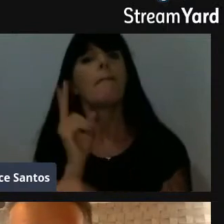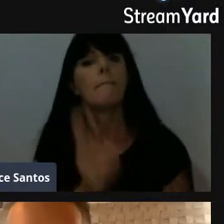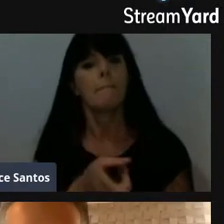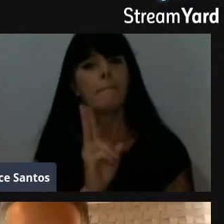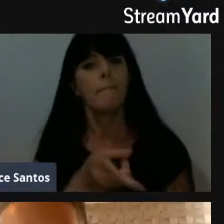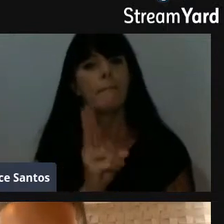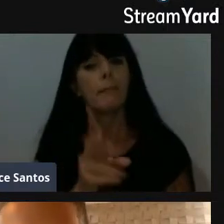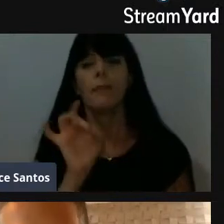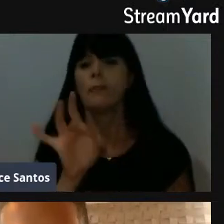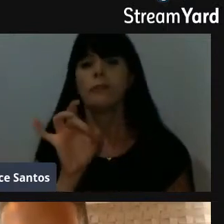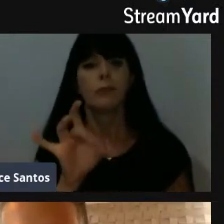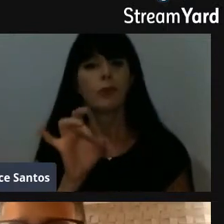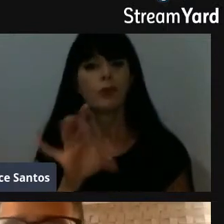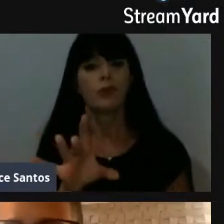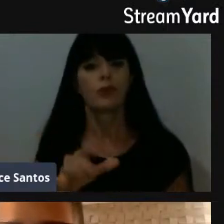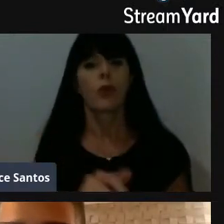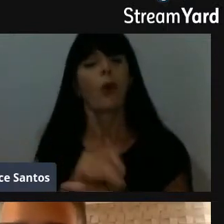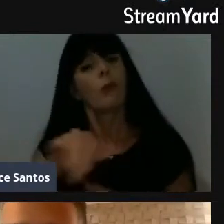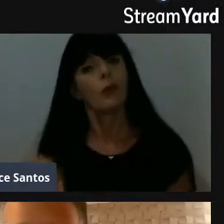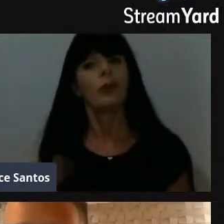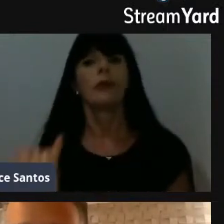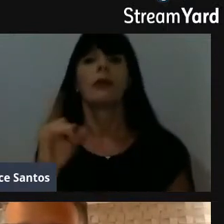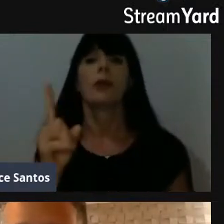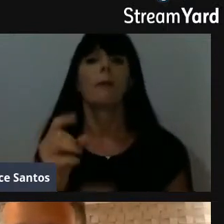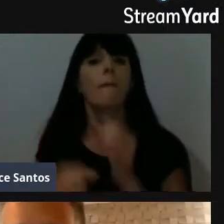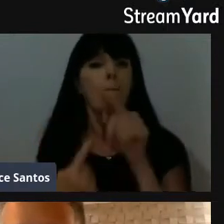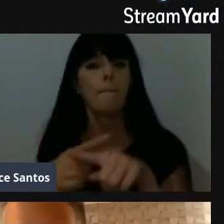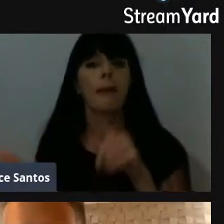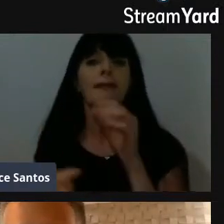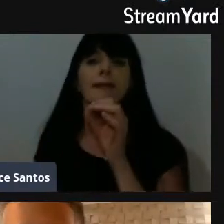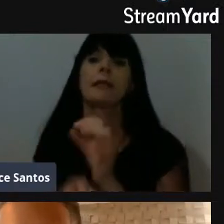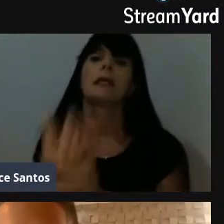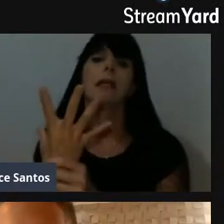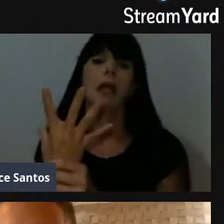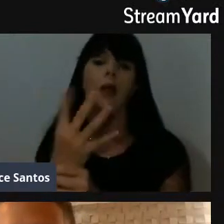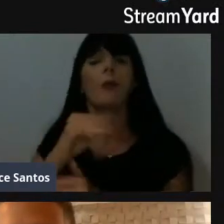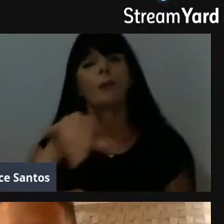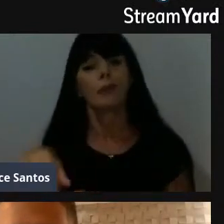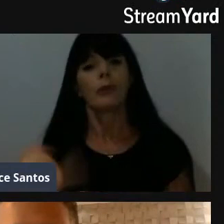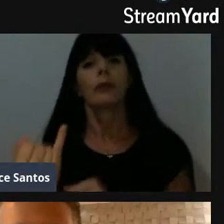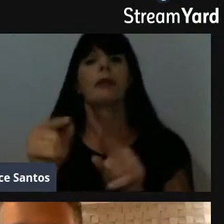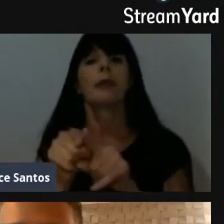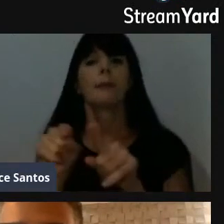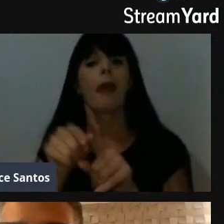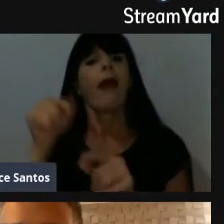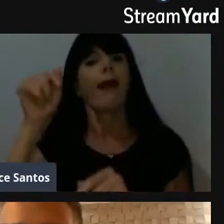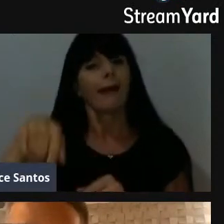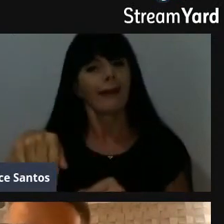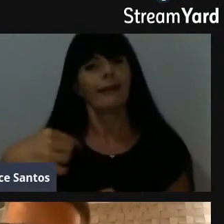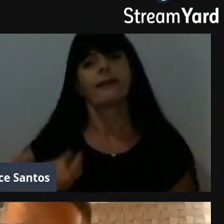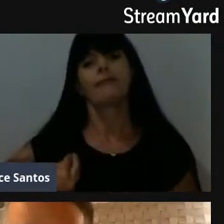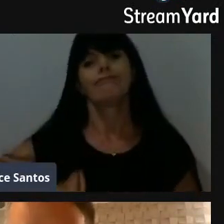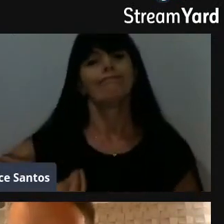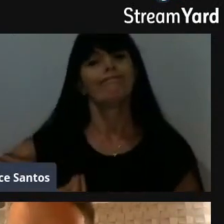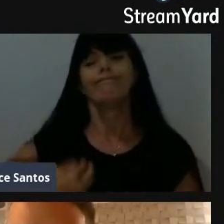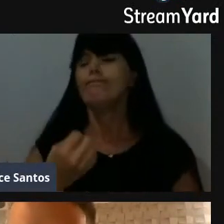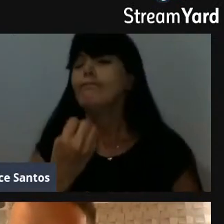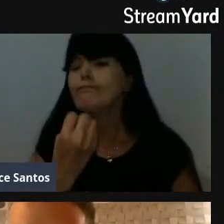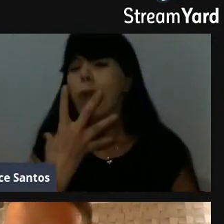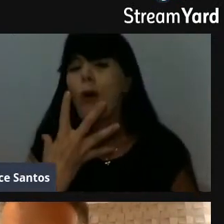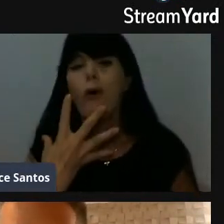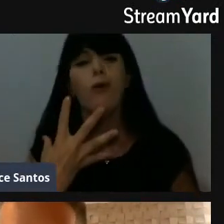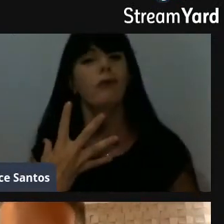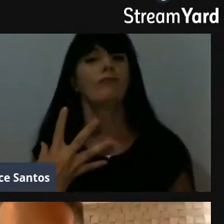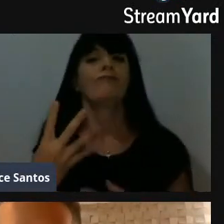não somente, né, buscar oportunidade, mas criar também as oportunidades aqui na nossa cidade, está por ser que é uma cidade muito boa de se morar, e há muito o que pode